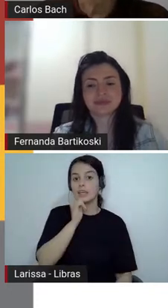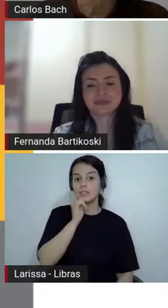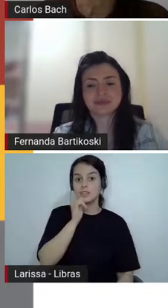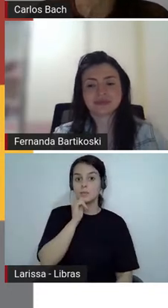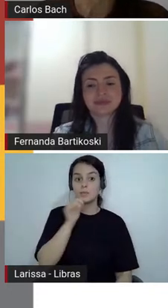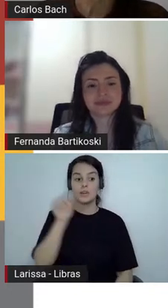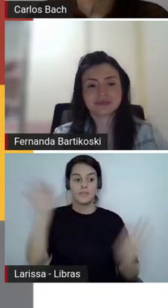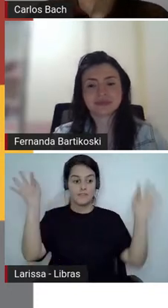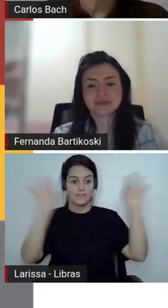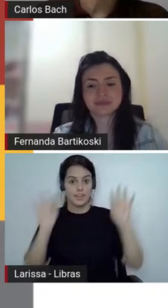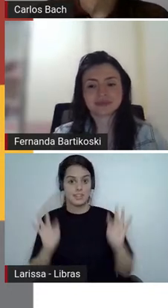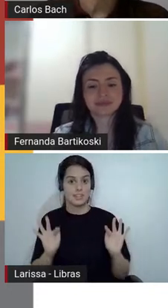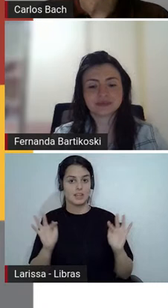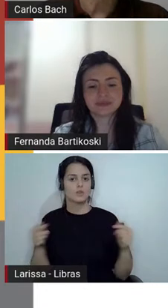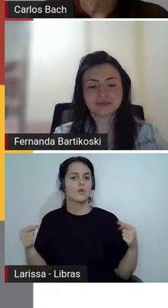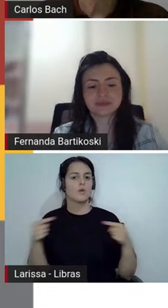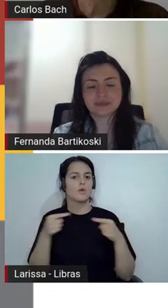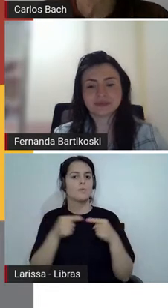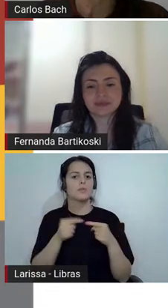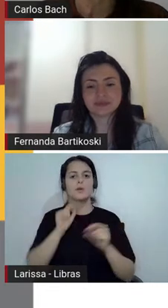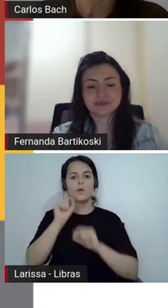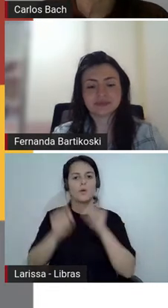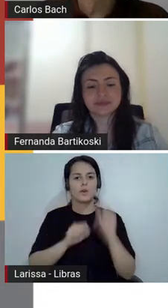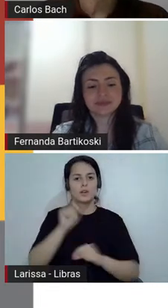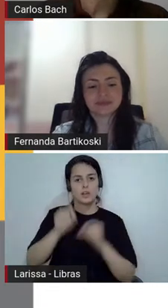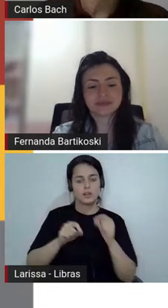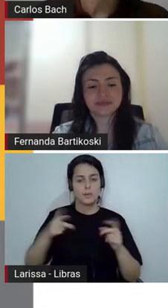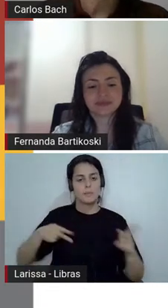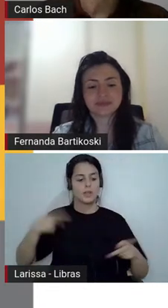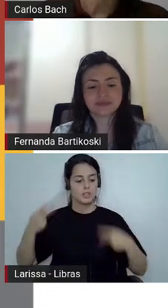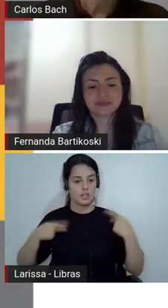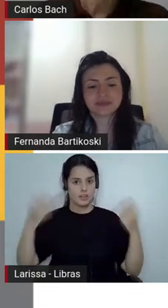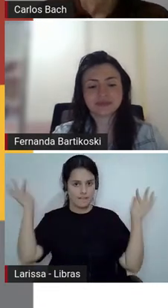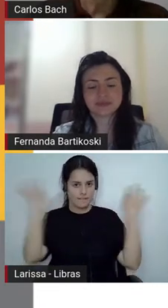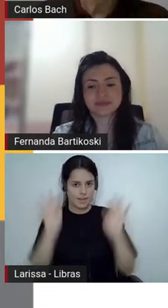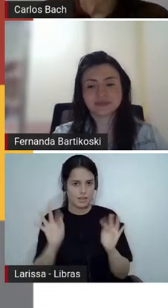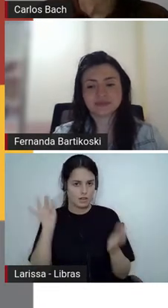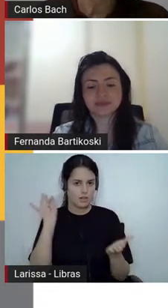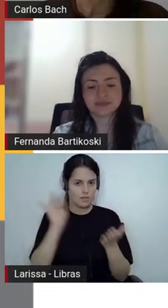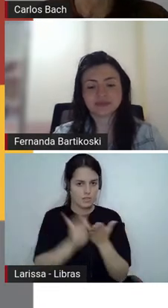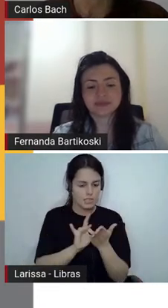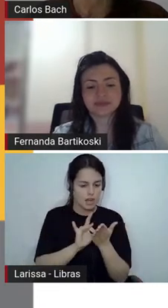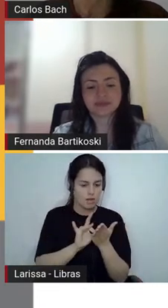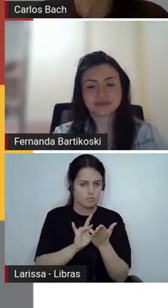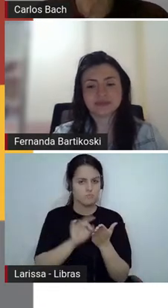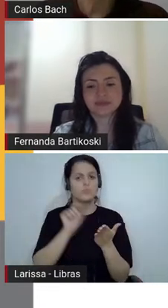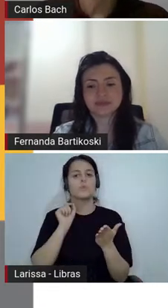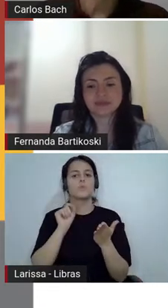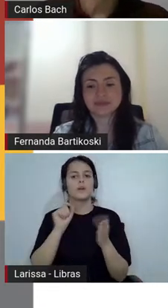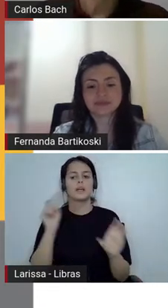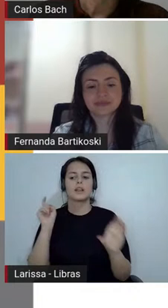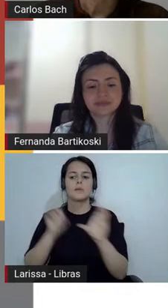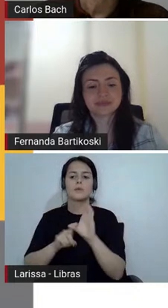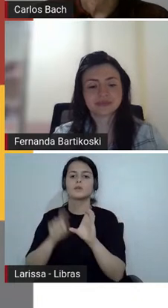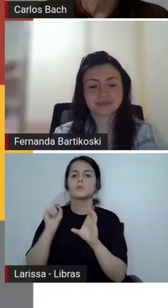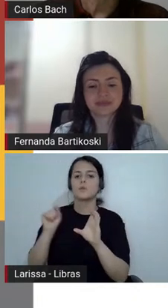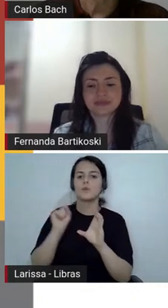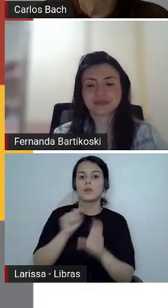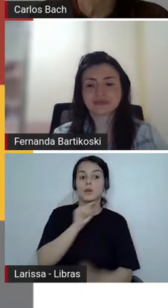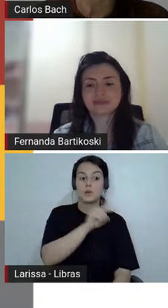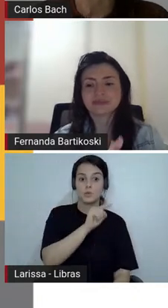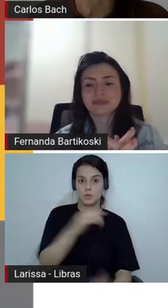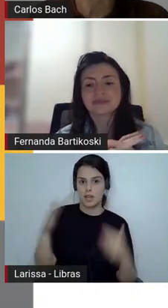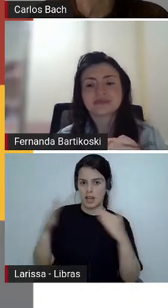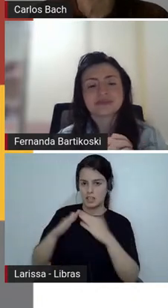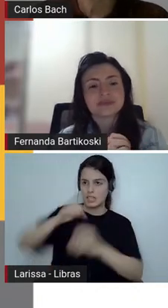desde quando a personagem é feliz do que depende a felicidade segundo o texto o que você vê da janela de onde você mora você